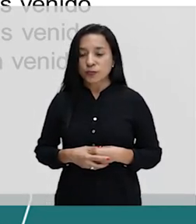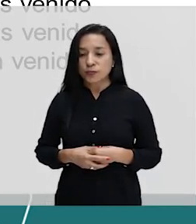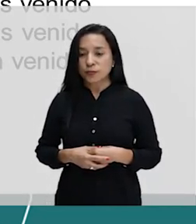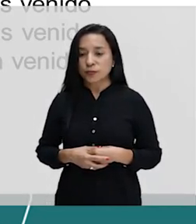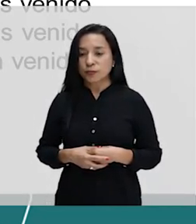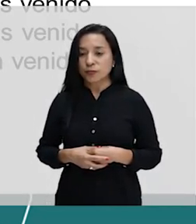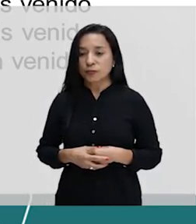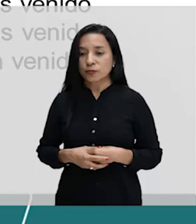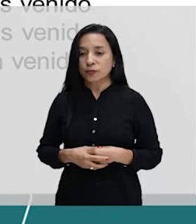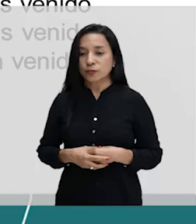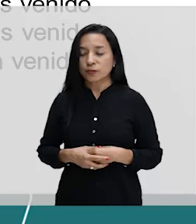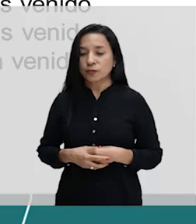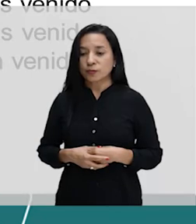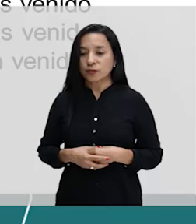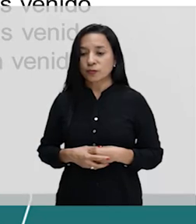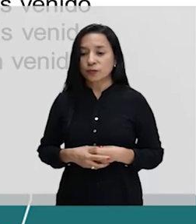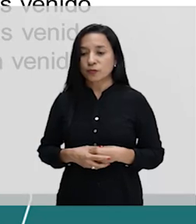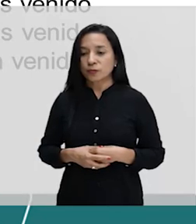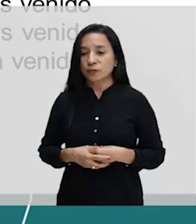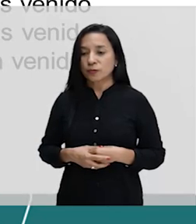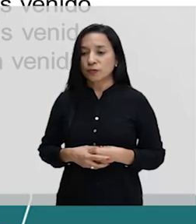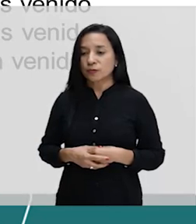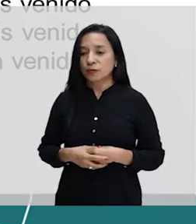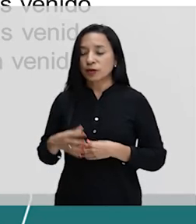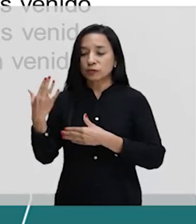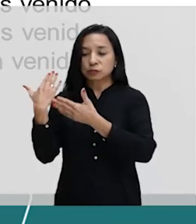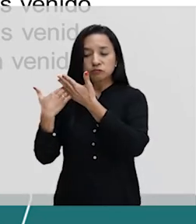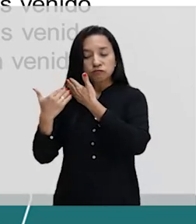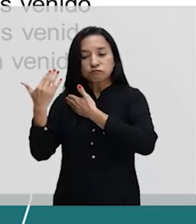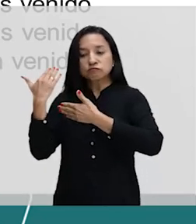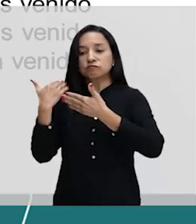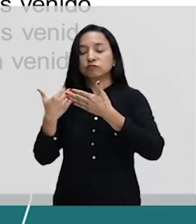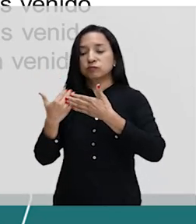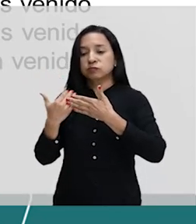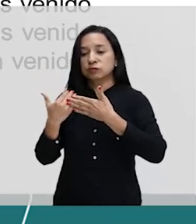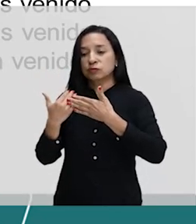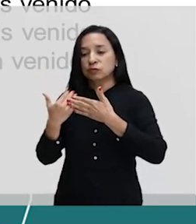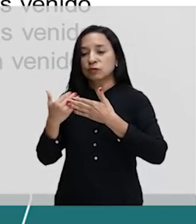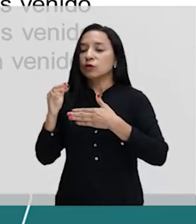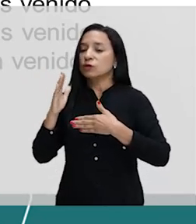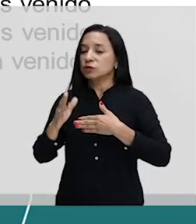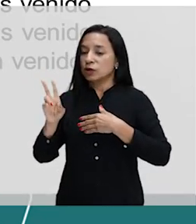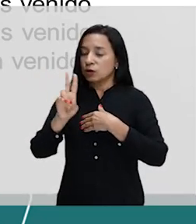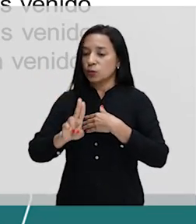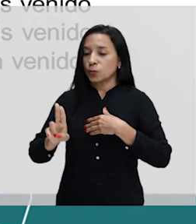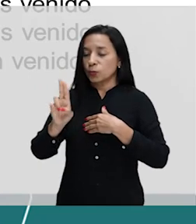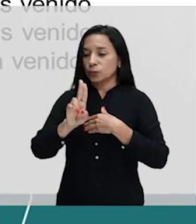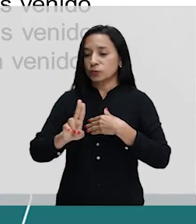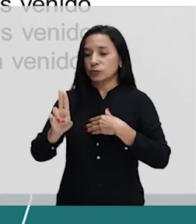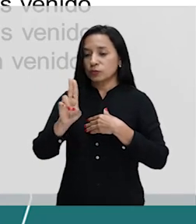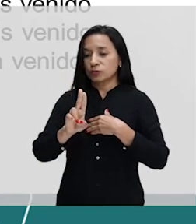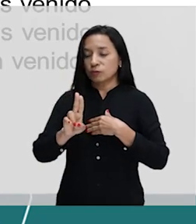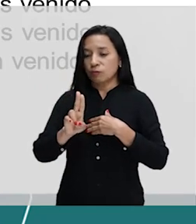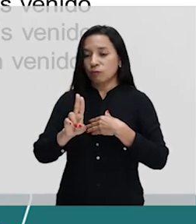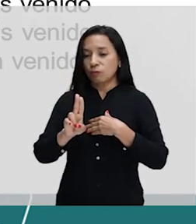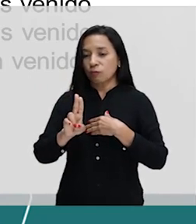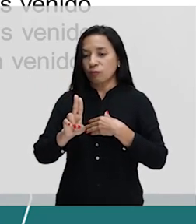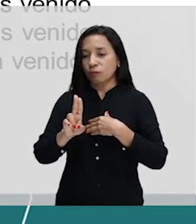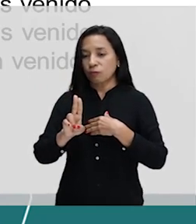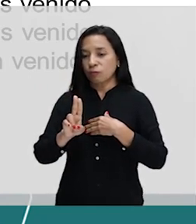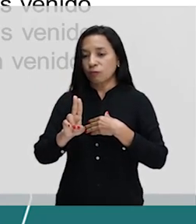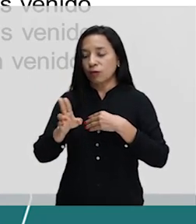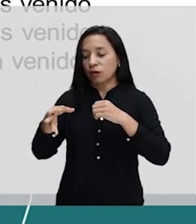vinieron então no pretérito anterior eu já vou utilizar o